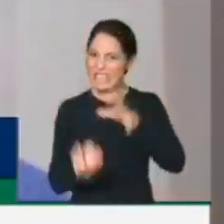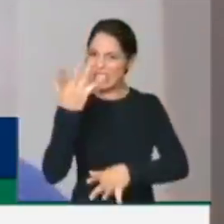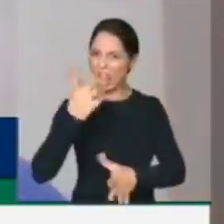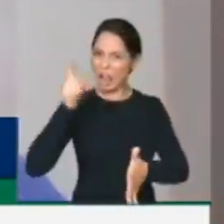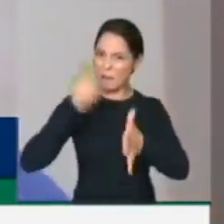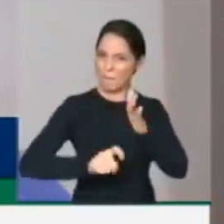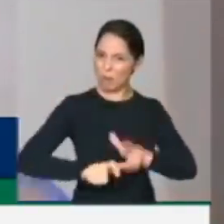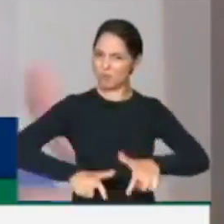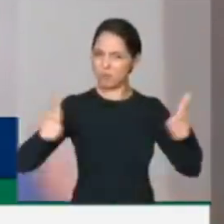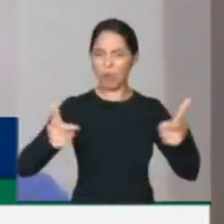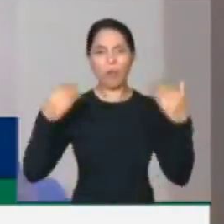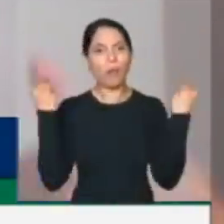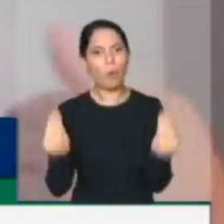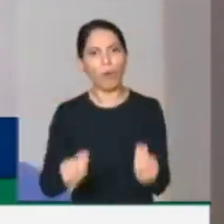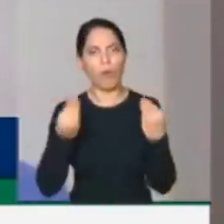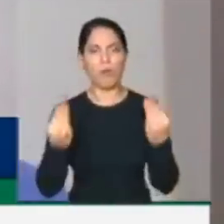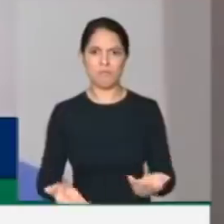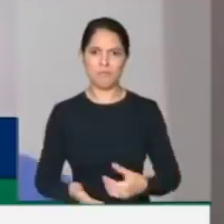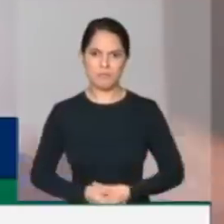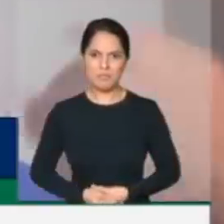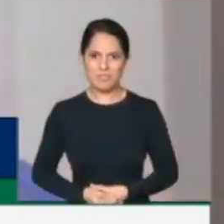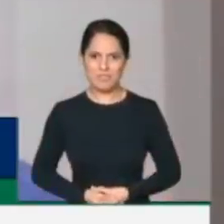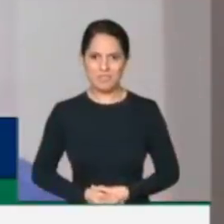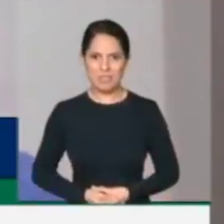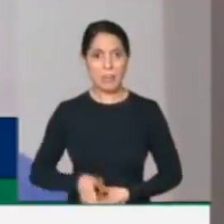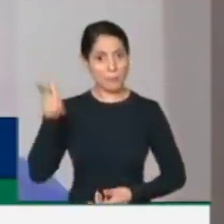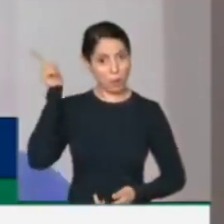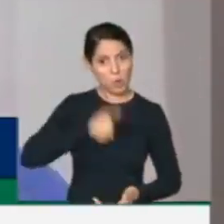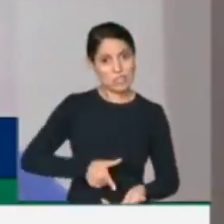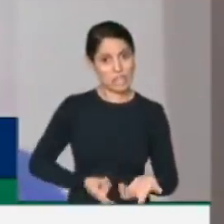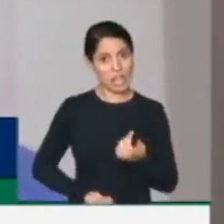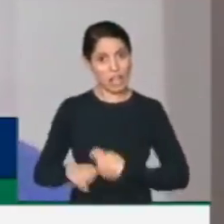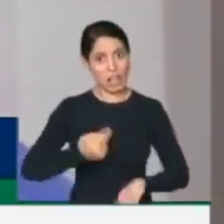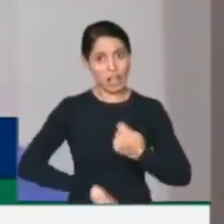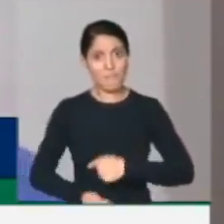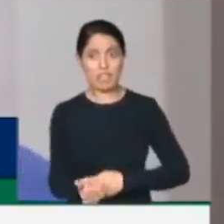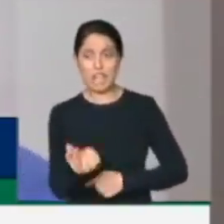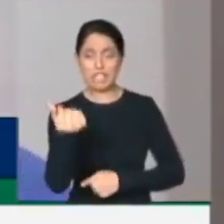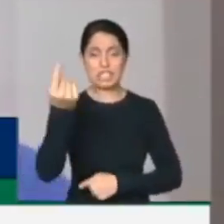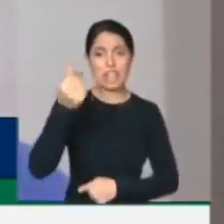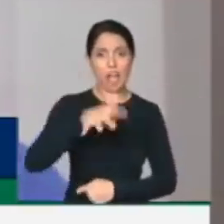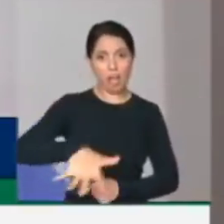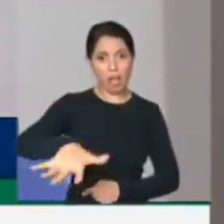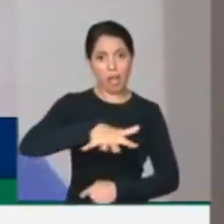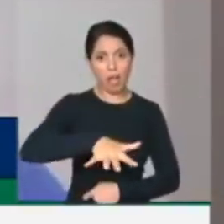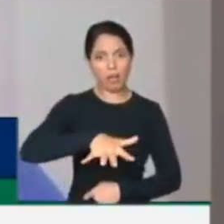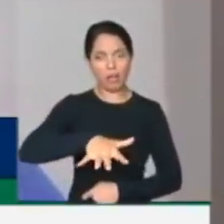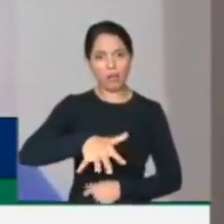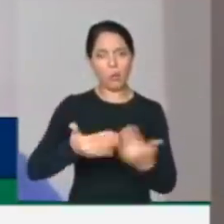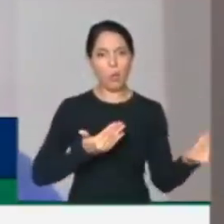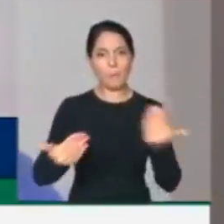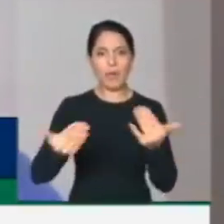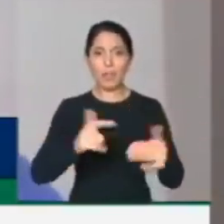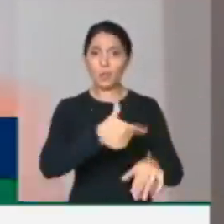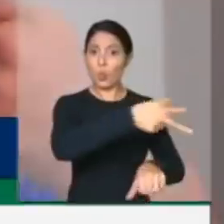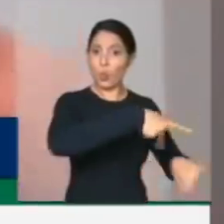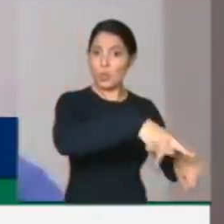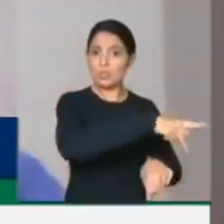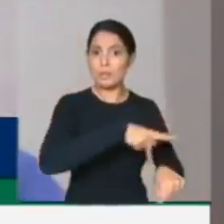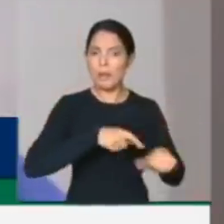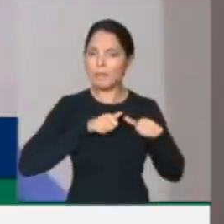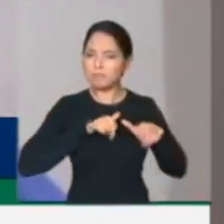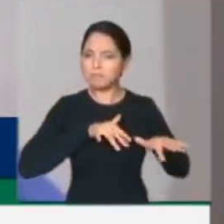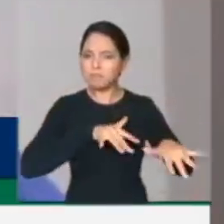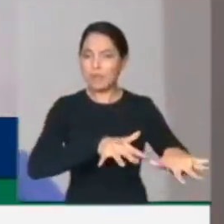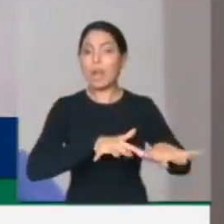gastar mais dinheiro e, para financiar esse aumento de gasto, ter mais imposto ainda em um dos países que tem a maior carga tributária dos países emergentes. Mais